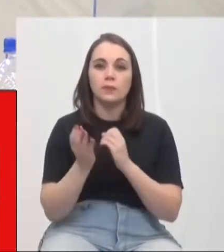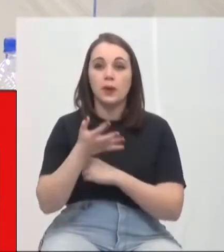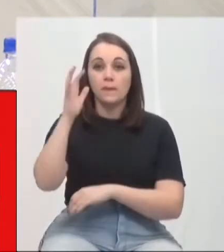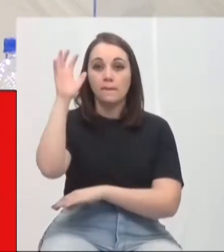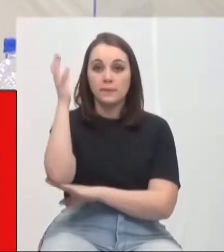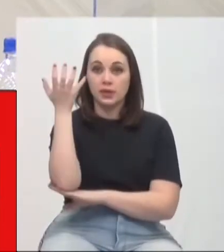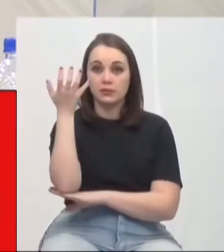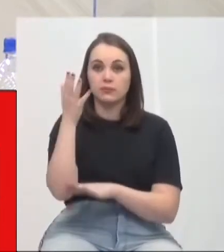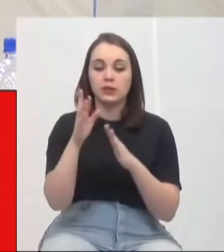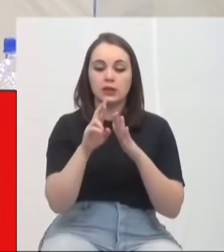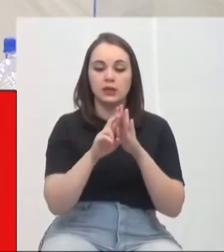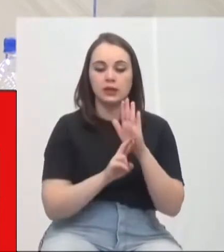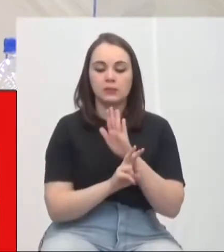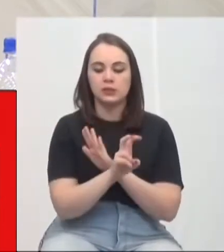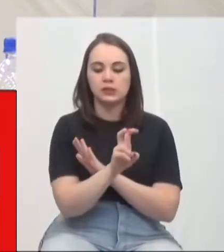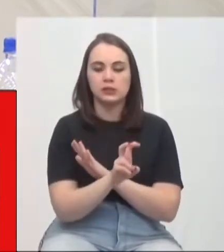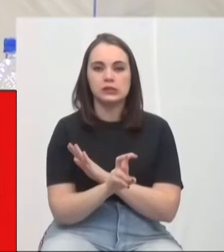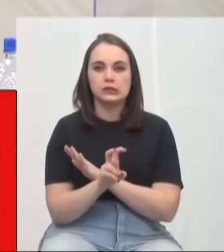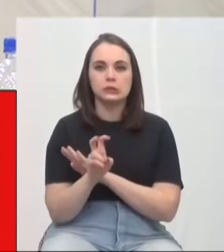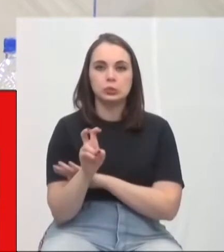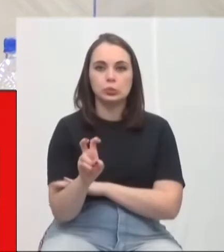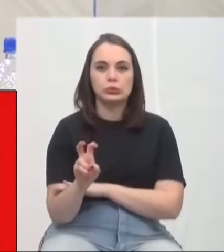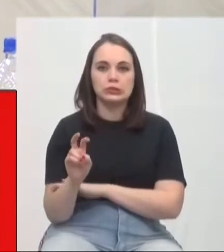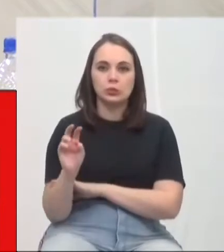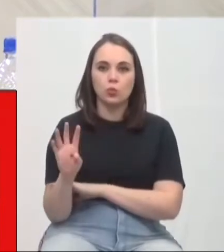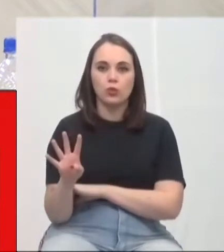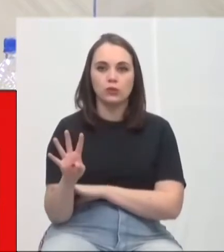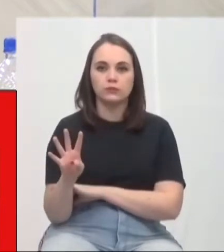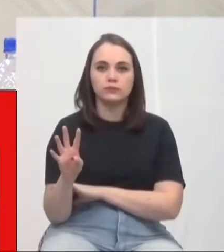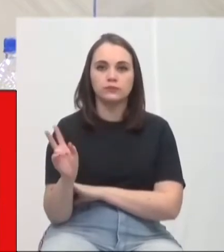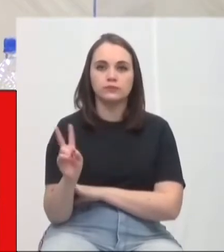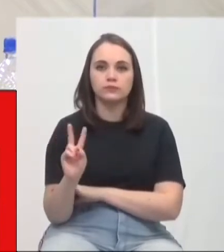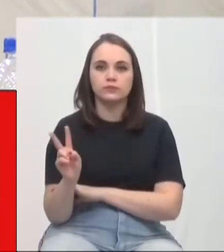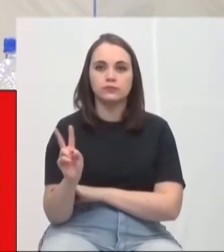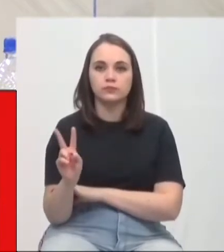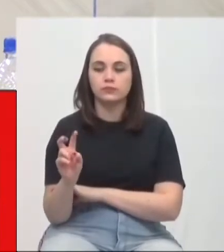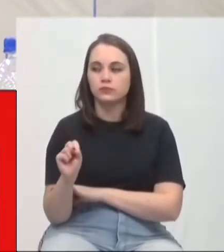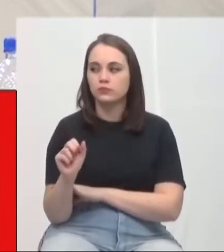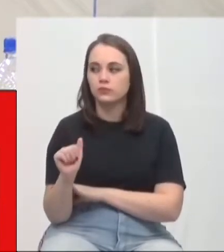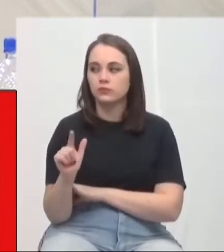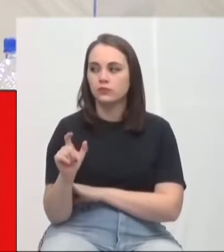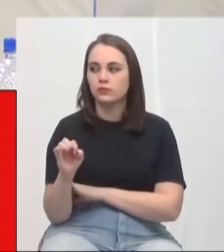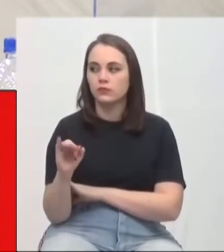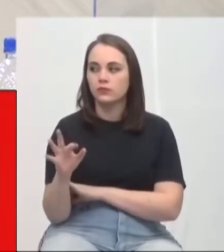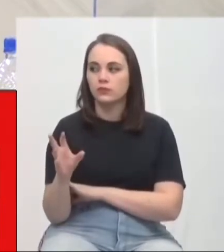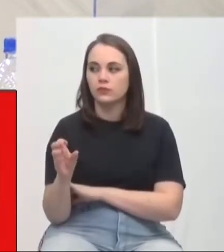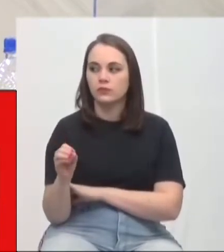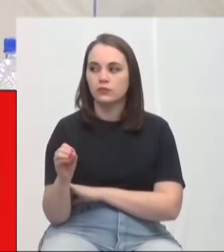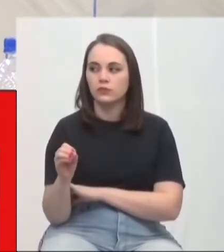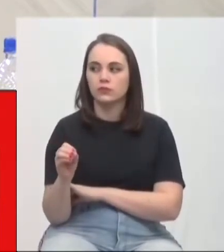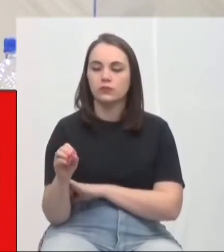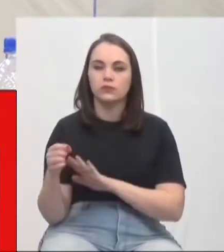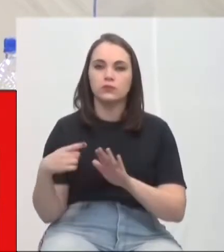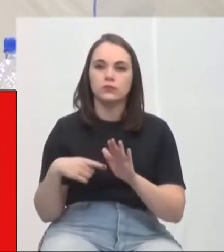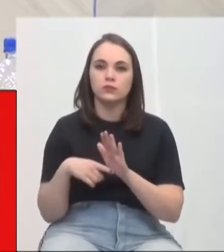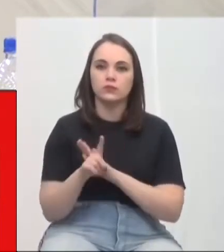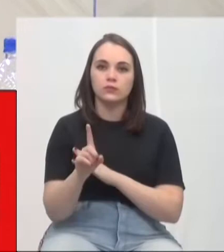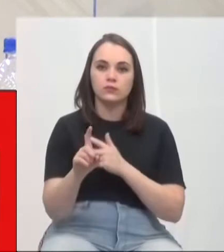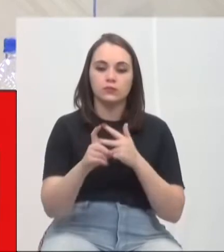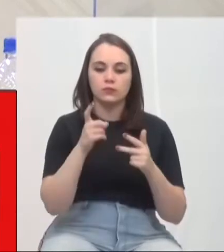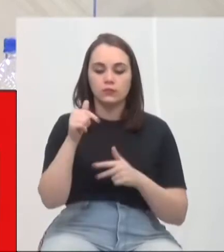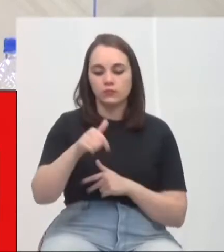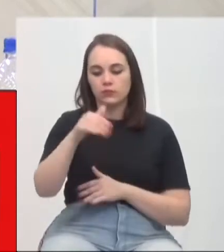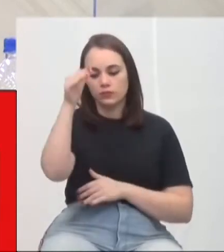Requerimento 554, 20, 21, autor, vereador Salesio Lima, envio de expediente ao chefe do Poder